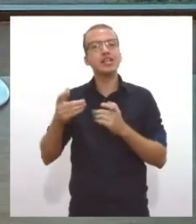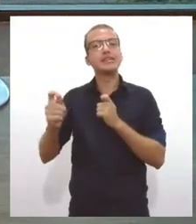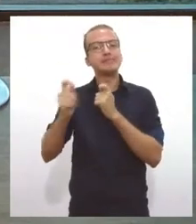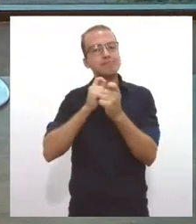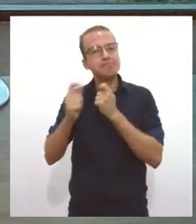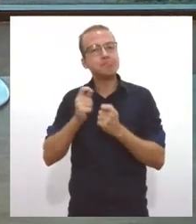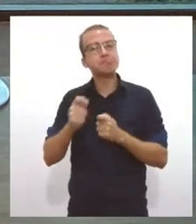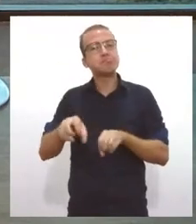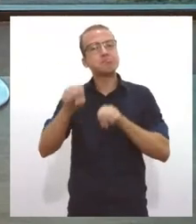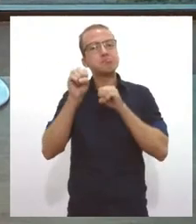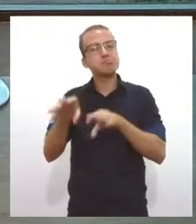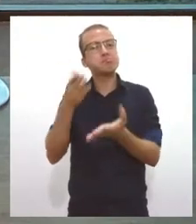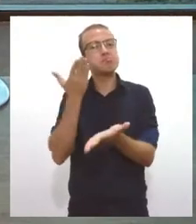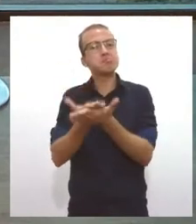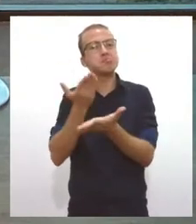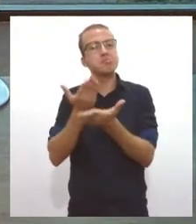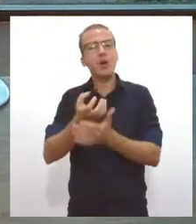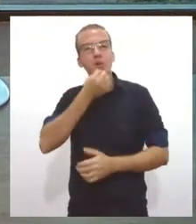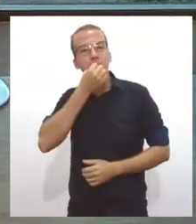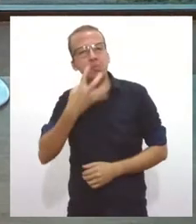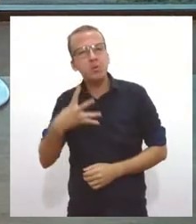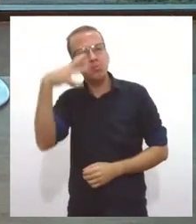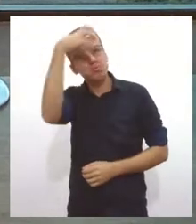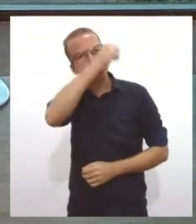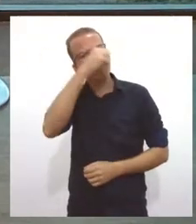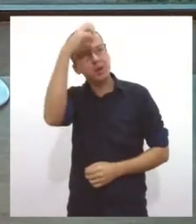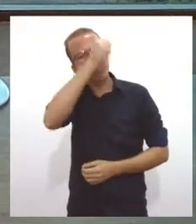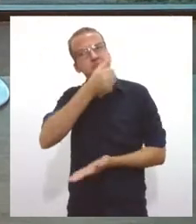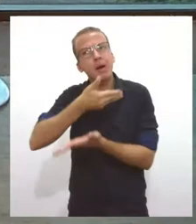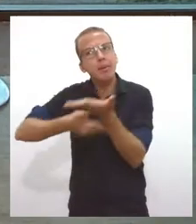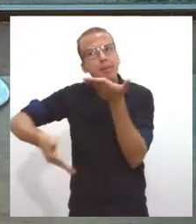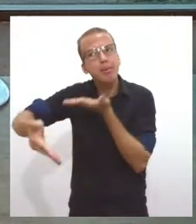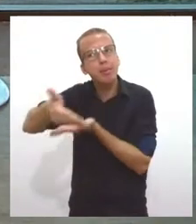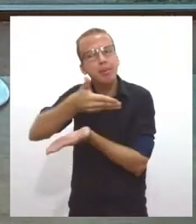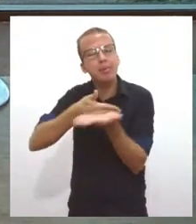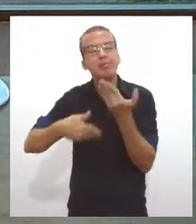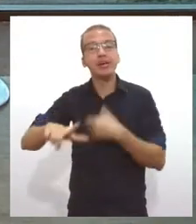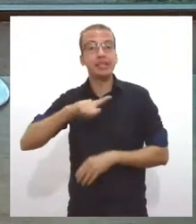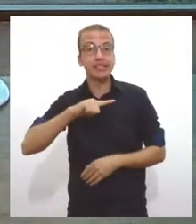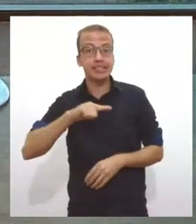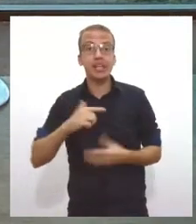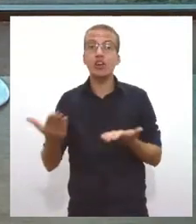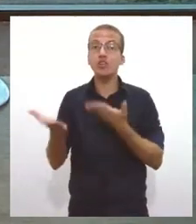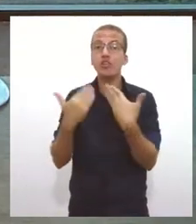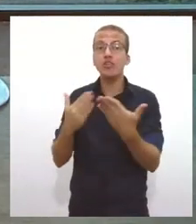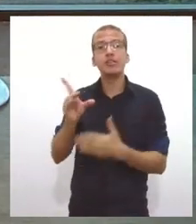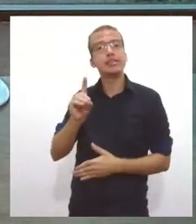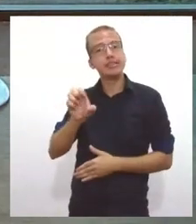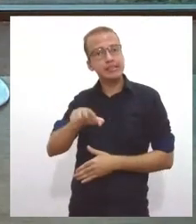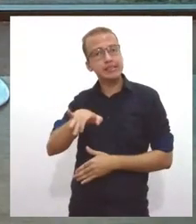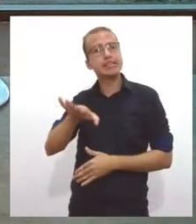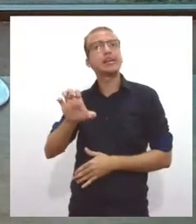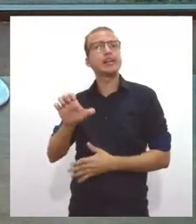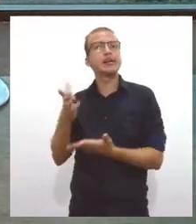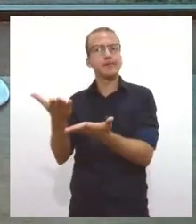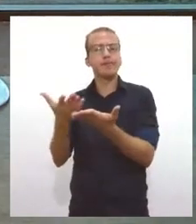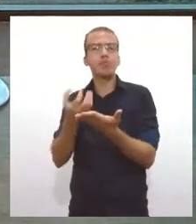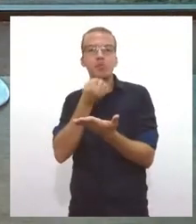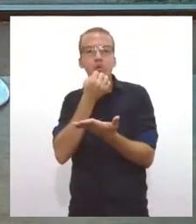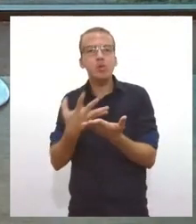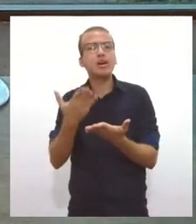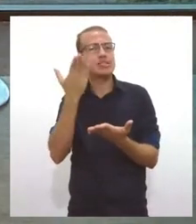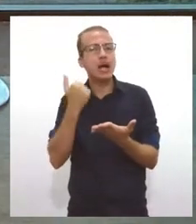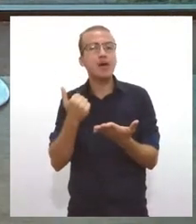né? Porque a gente aprende junto aqui com eles, né? Hoje a gente já começou aqui com o Daniel aprendendo bastante porque que alguns empreendimentos